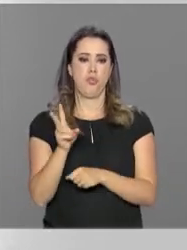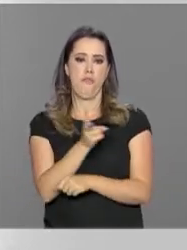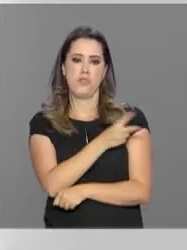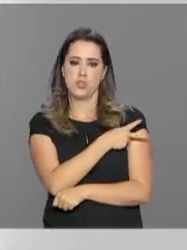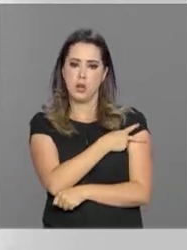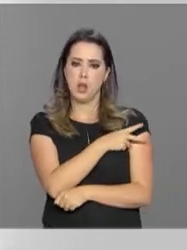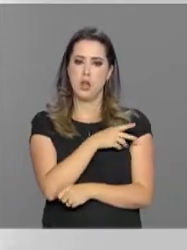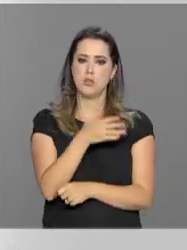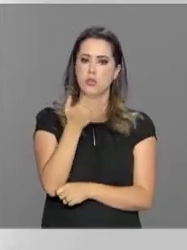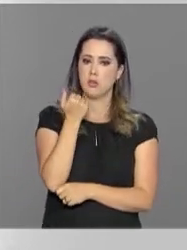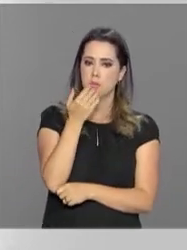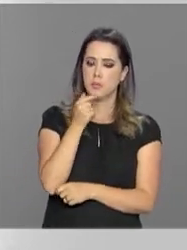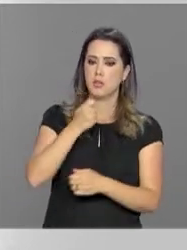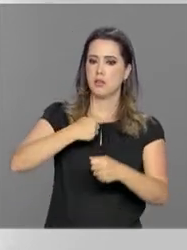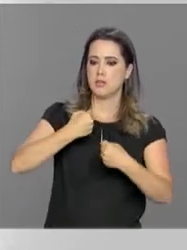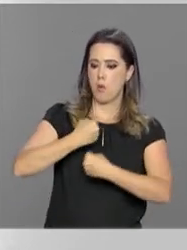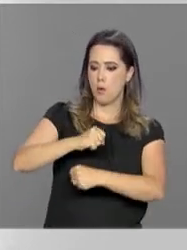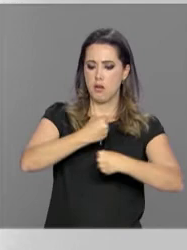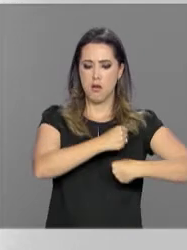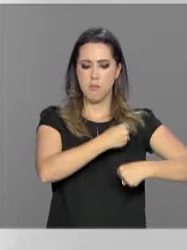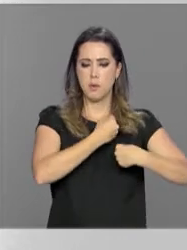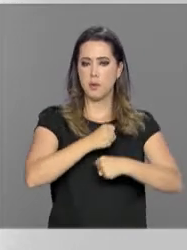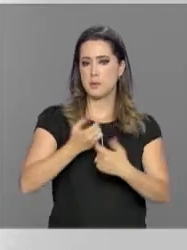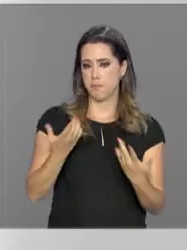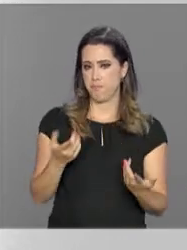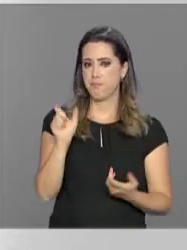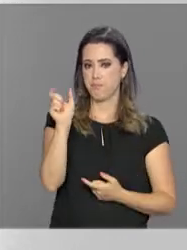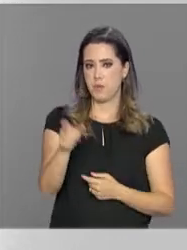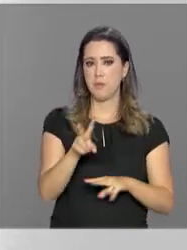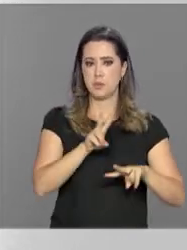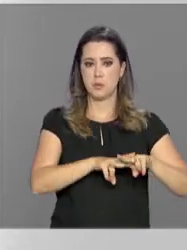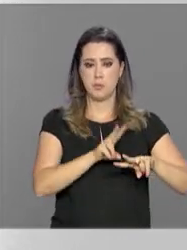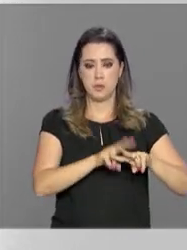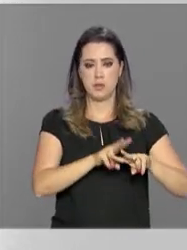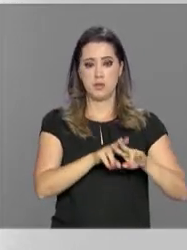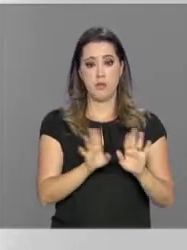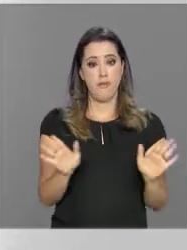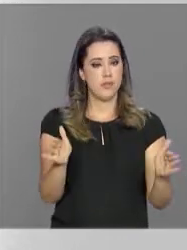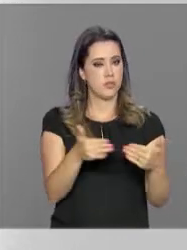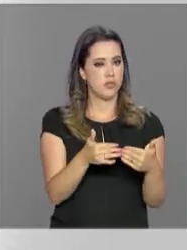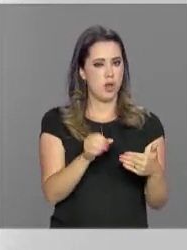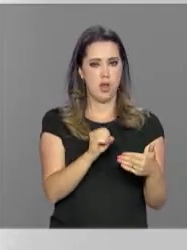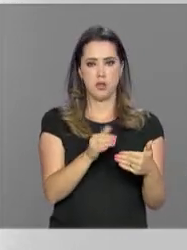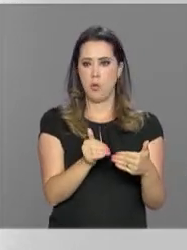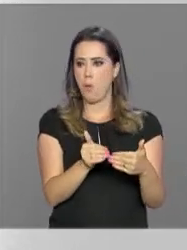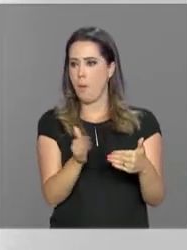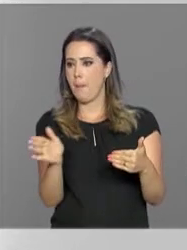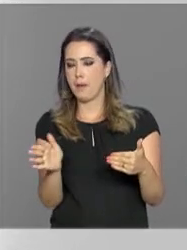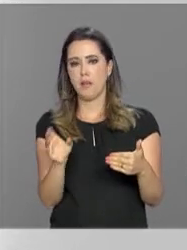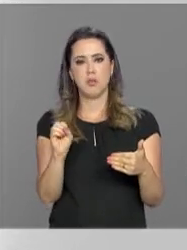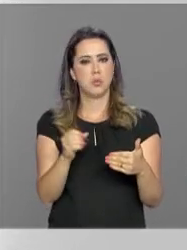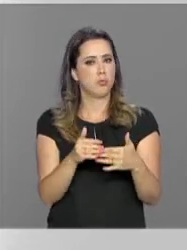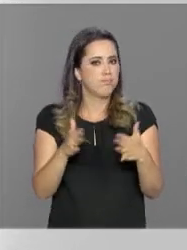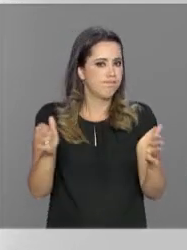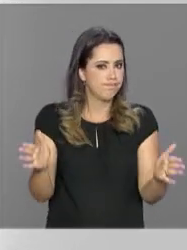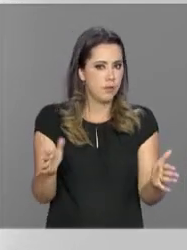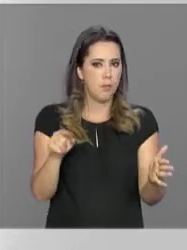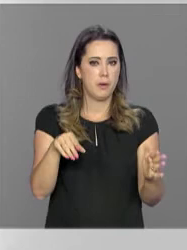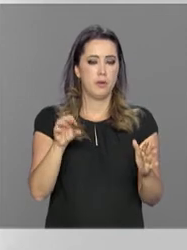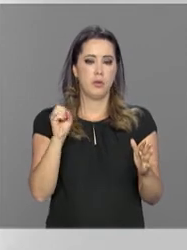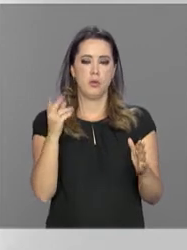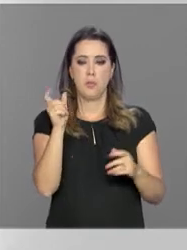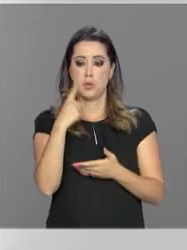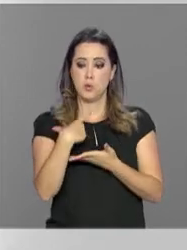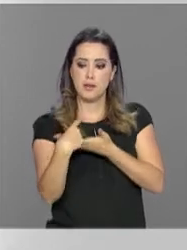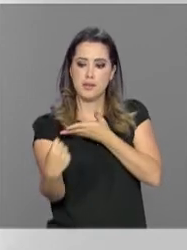vigilância, alimentação e limpeza. Vale para presidiários dos regimes fechado, semiaberto, aberto e aqueles que